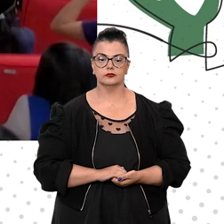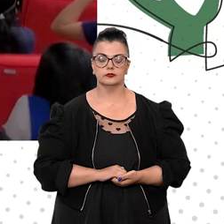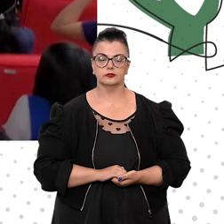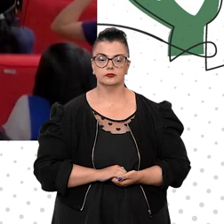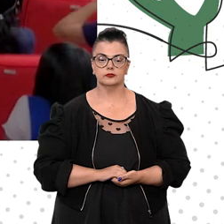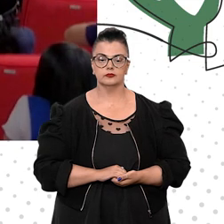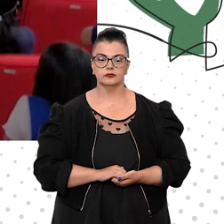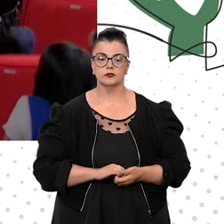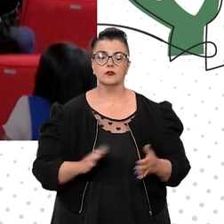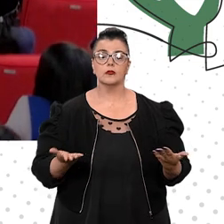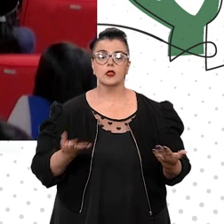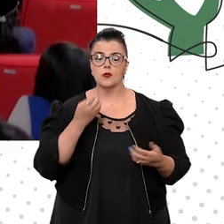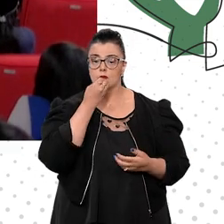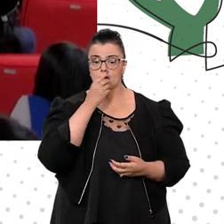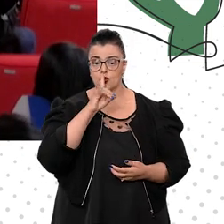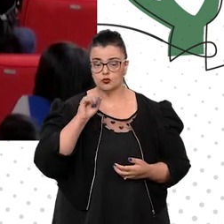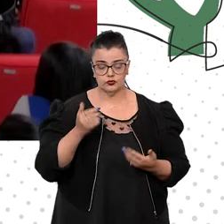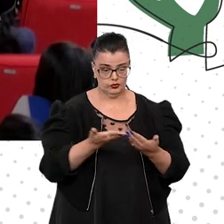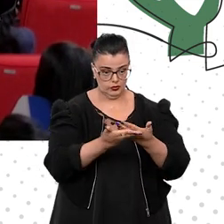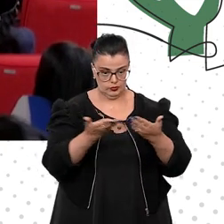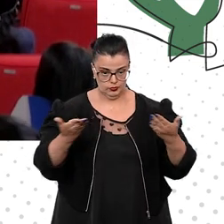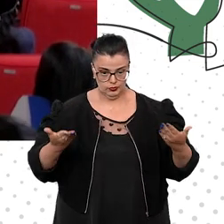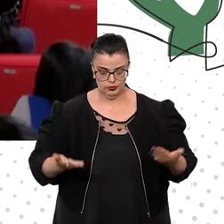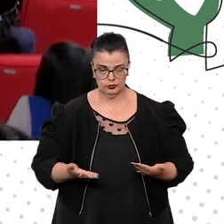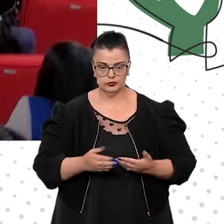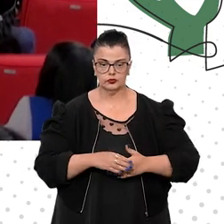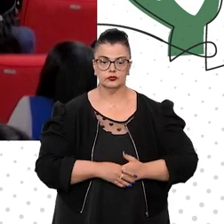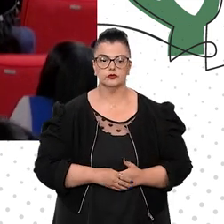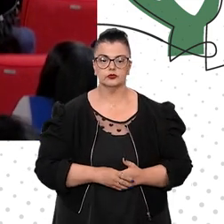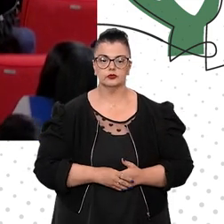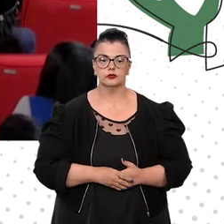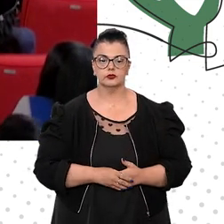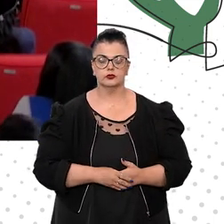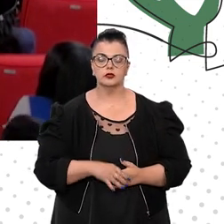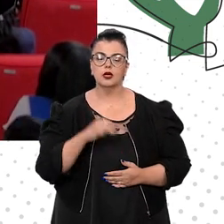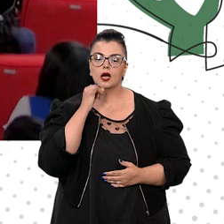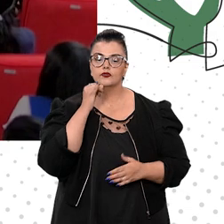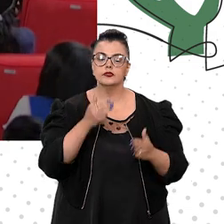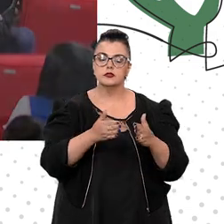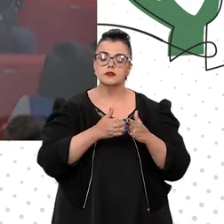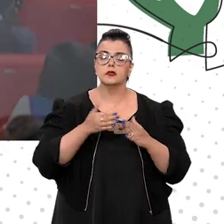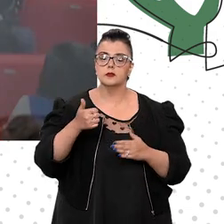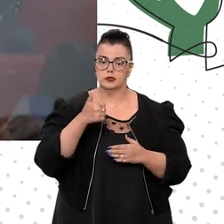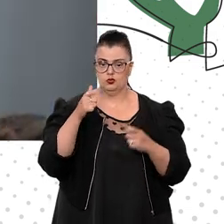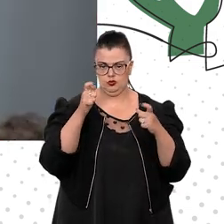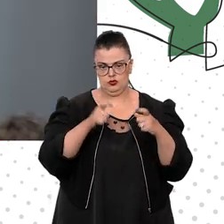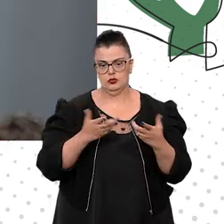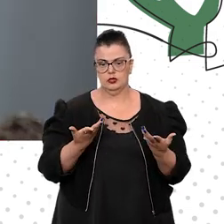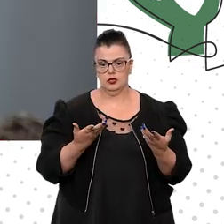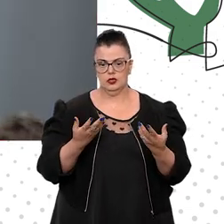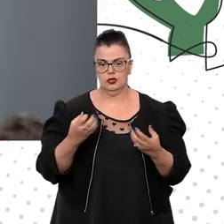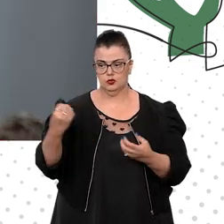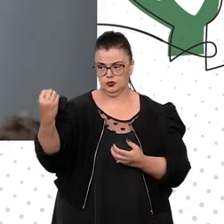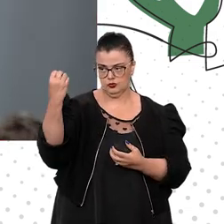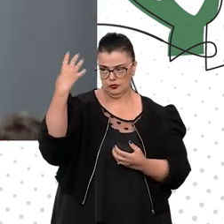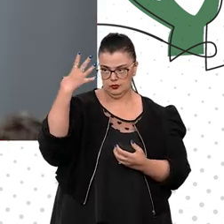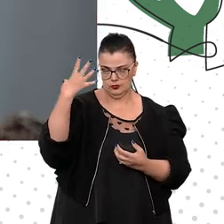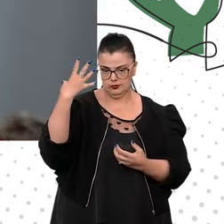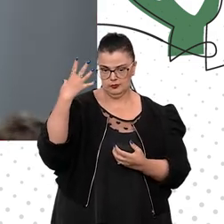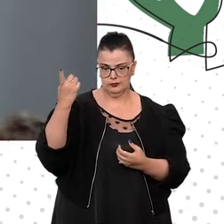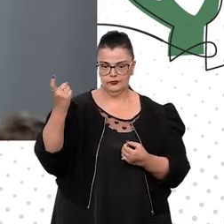Bem, bom dia a todas e a todos. Eu peço, em primeiro lugar, que a iluminação retorne.